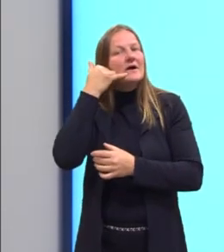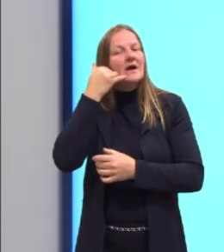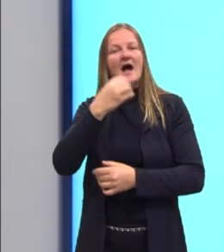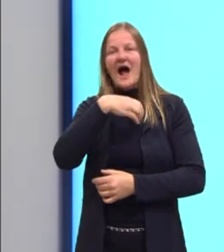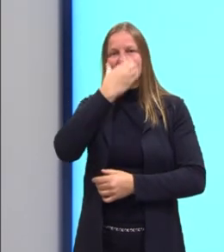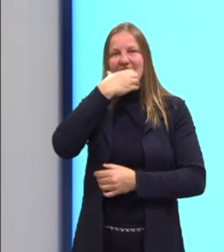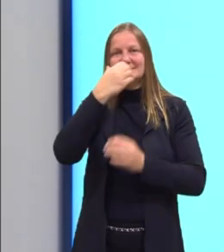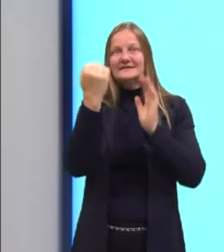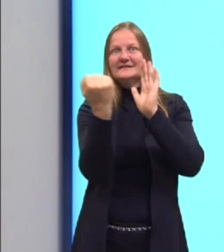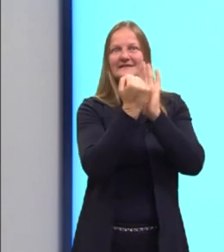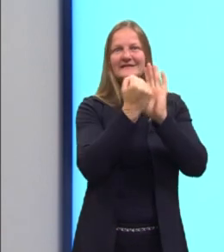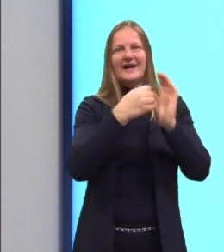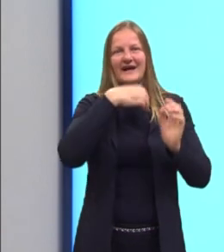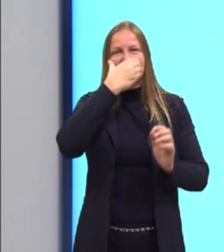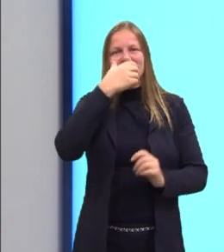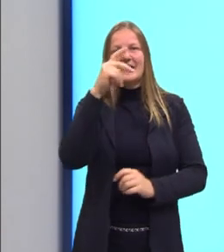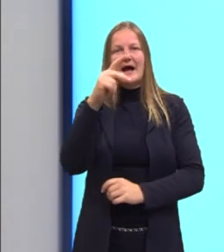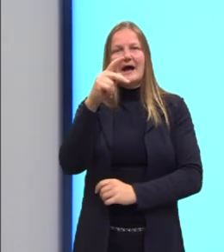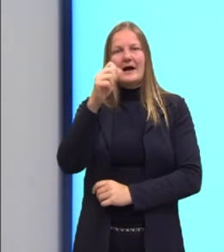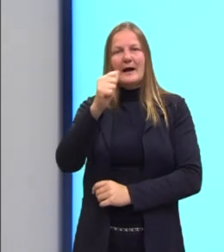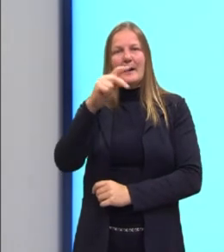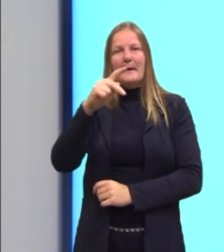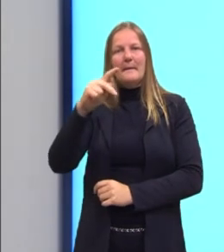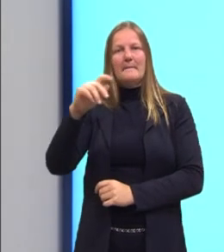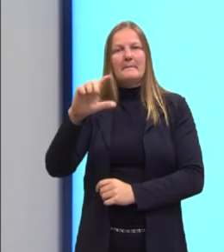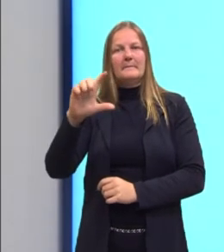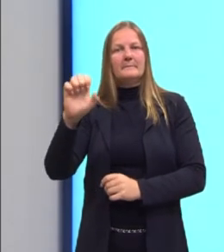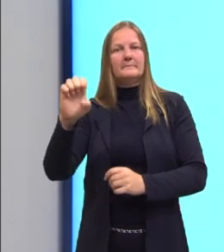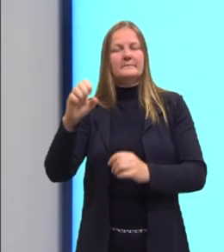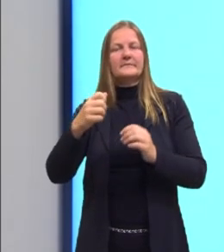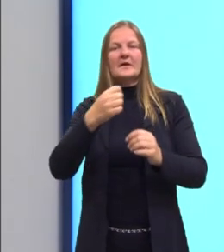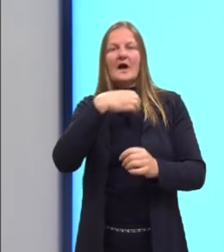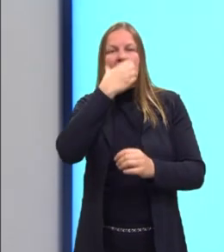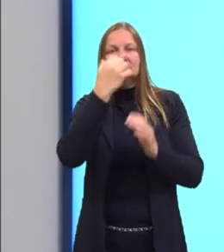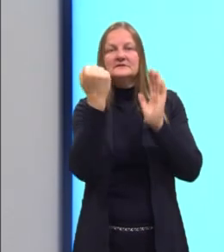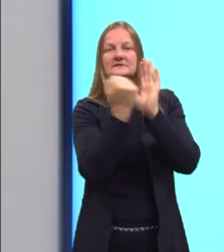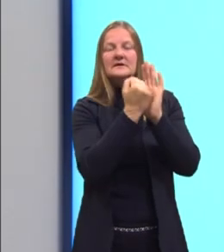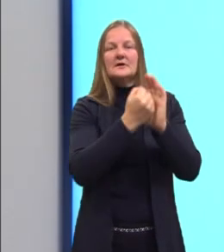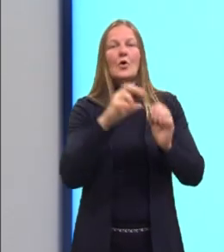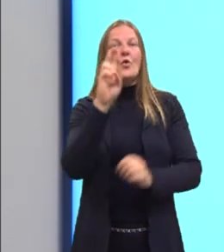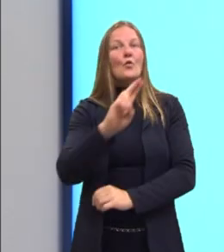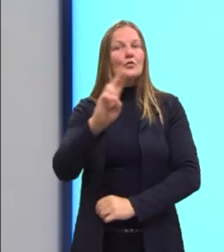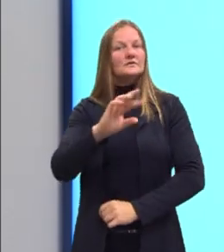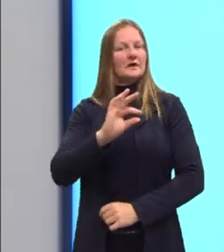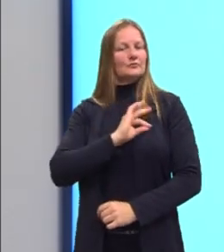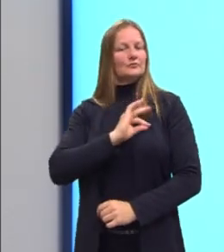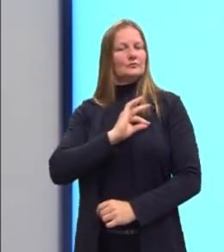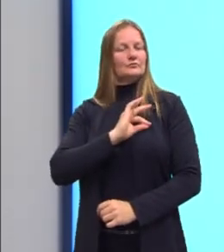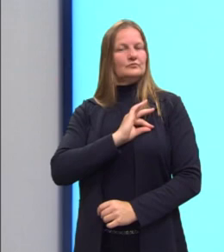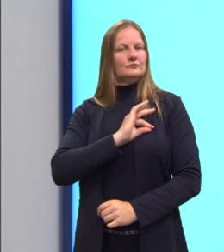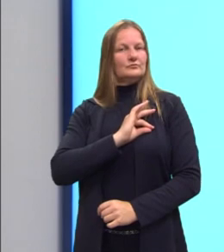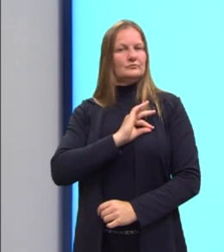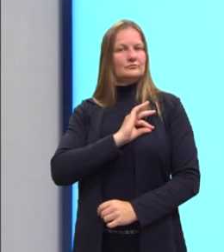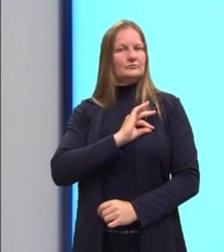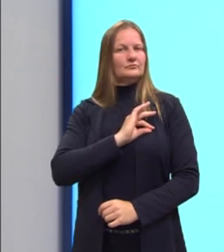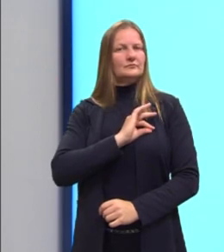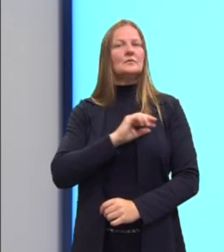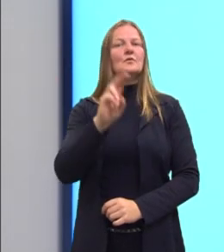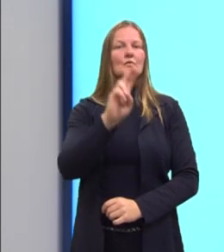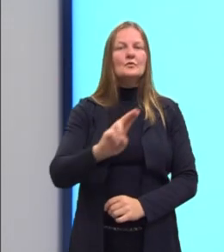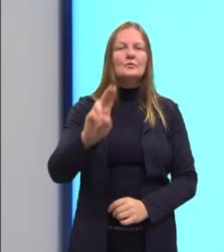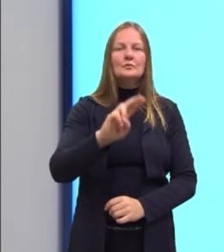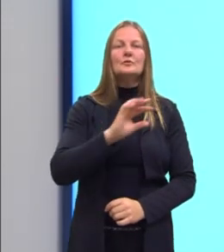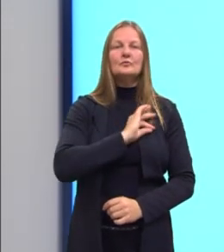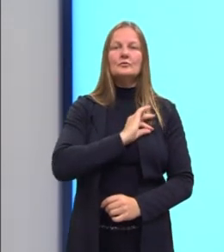o iPhone, ele usado por quem? Usado pela polícia. Então, o telefone usado pela polícia